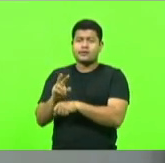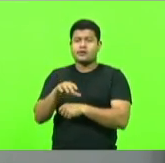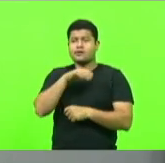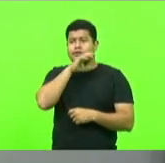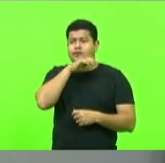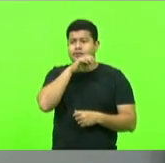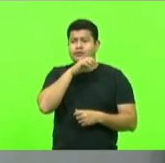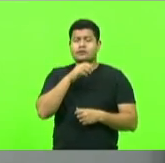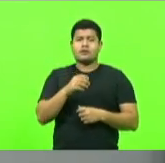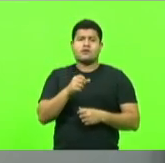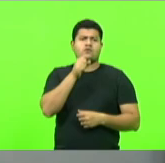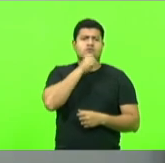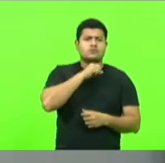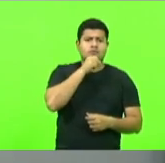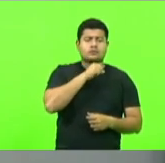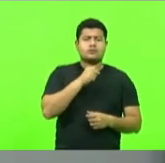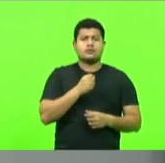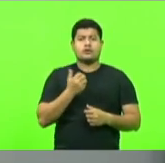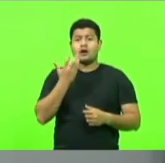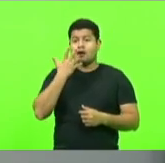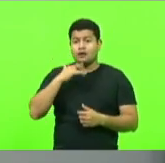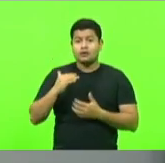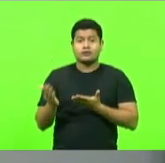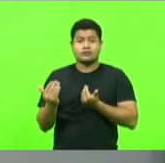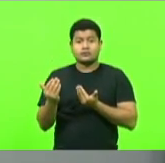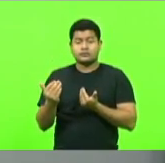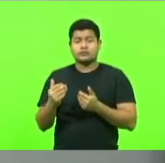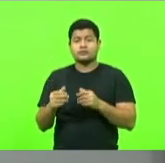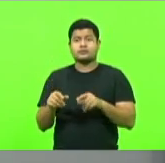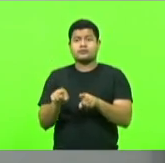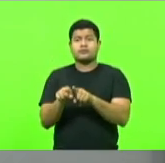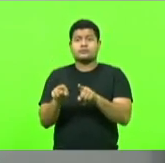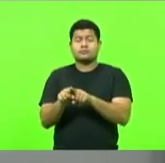idosos, seja da criança e adolescente, de proteção da mulher.